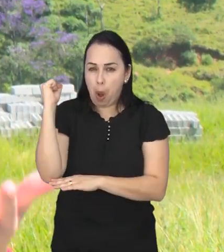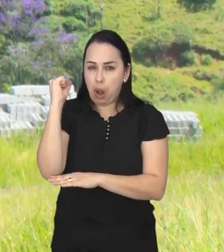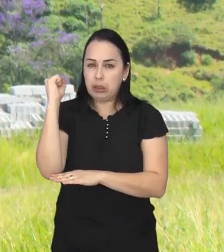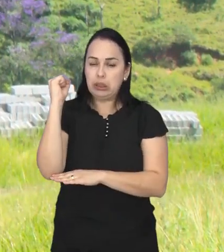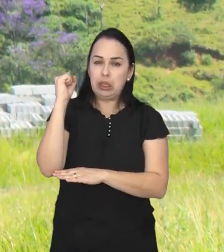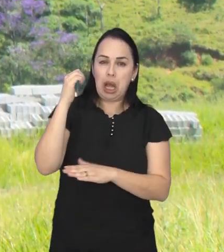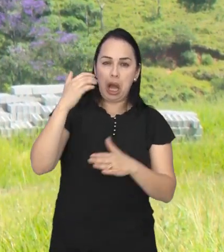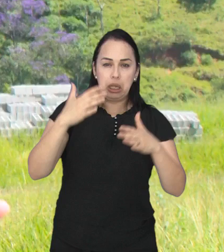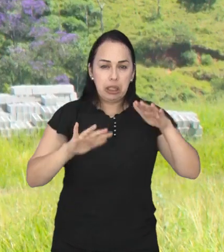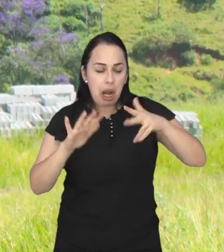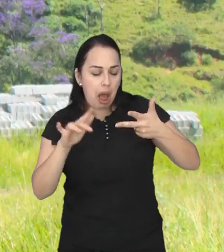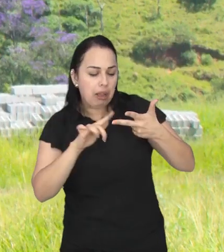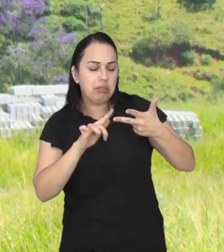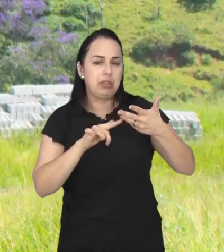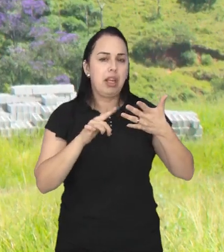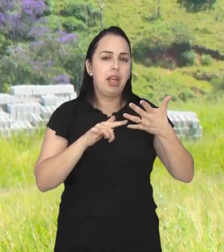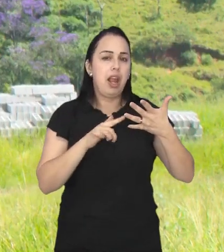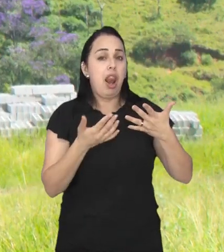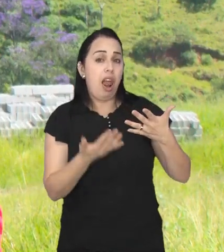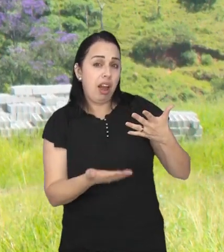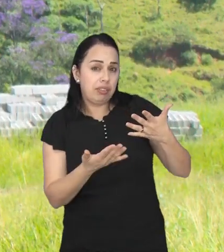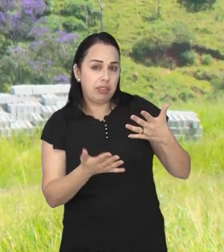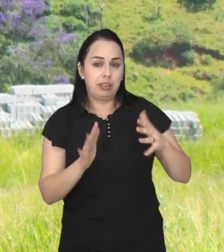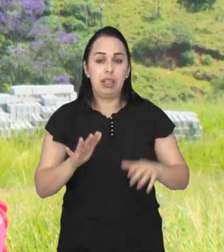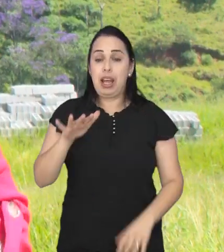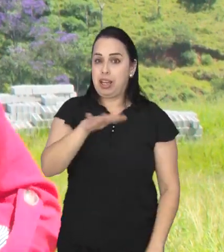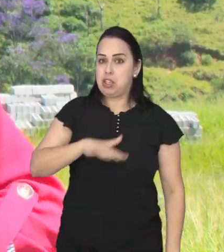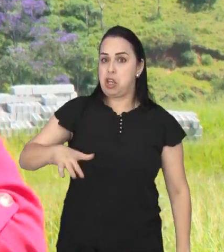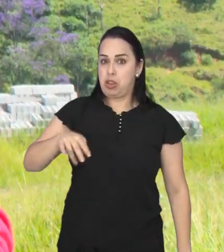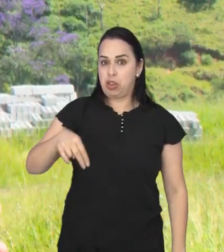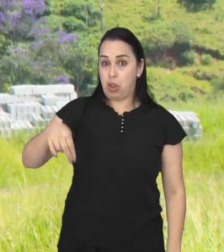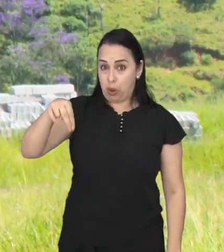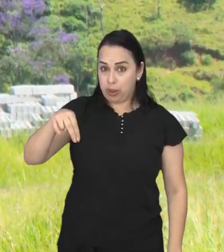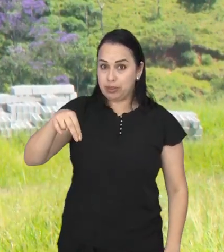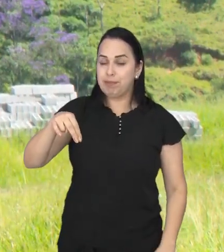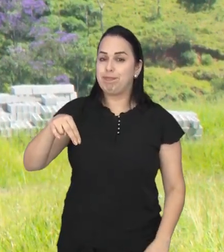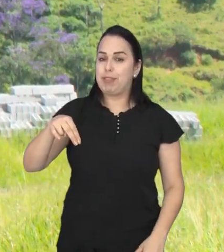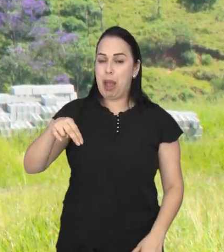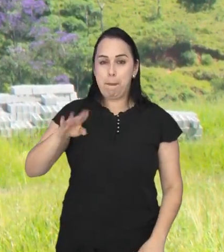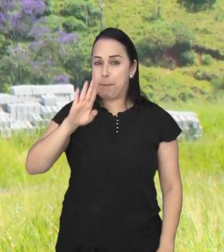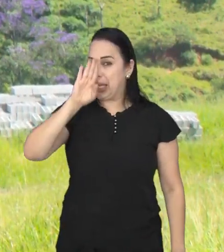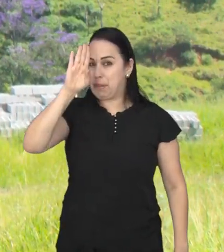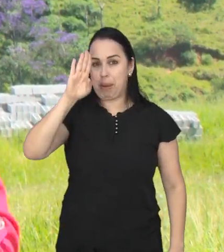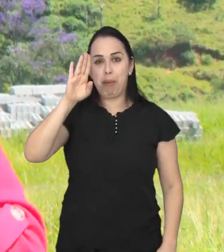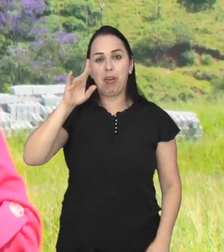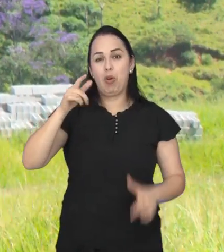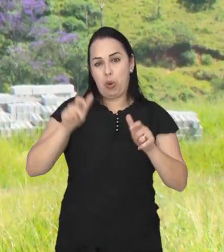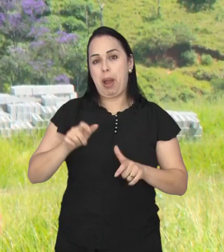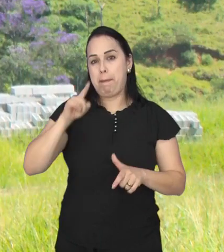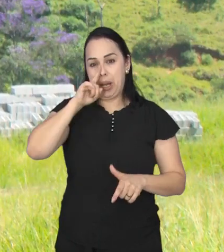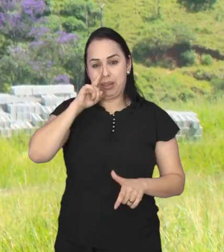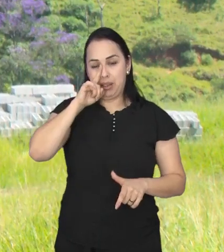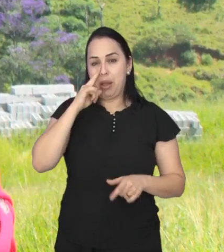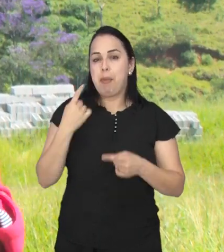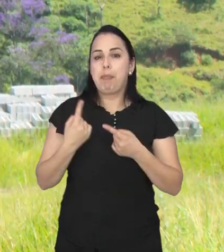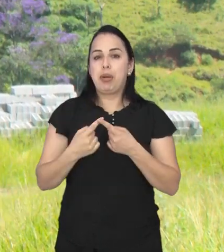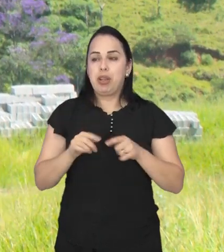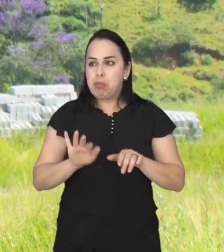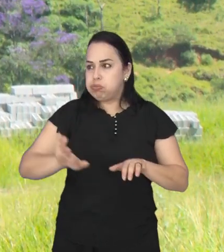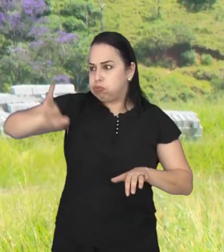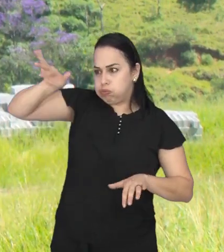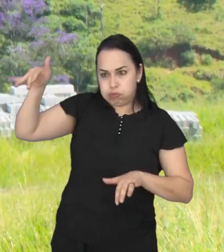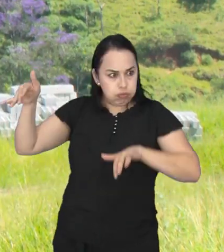alto, moderado e baixo. E aqui na região norte é o principal gargalo do município, justamente pela questão